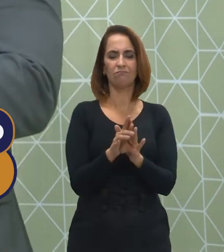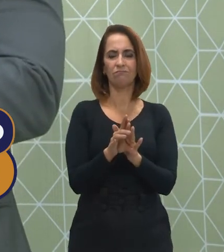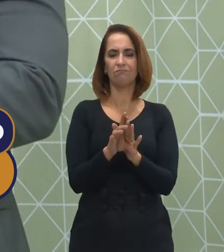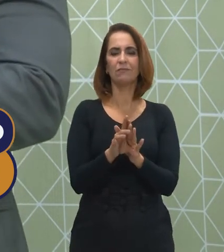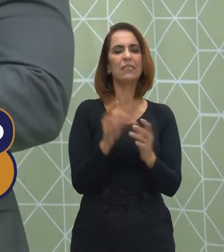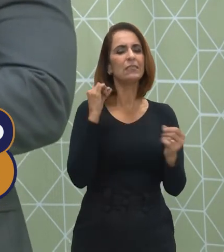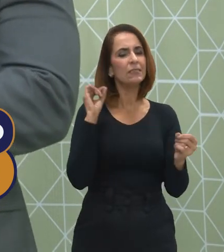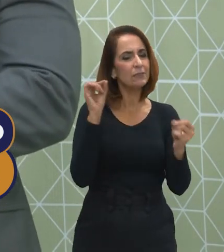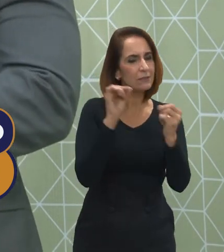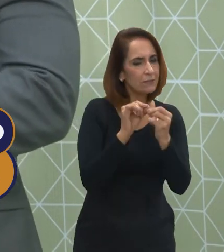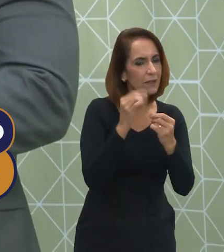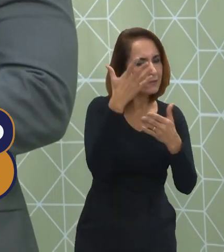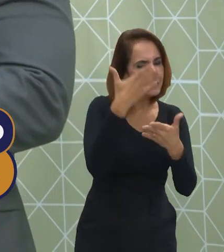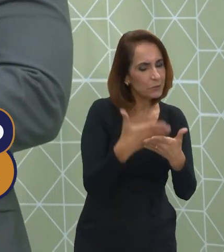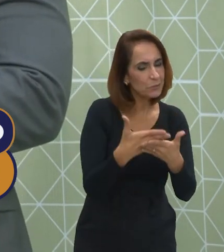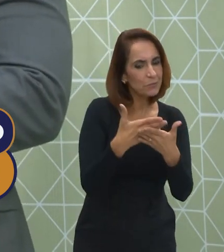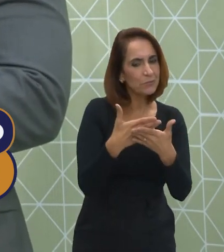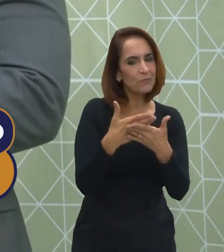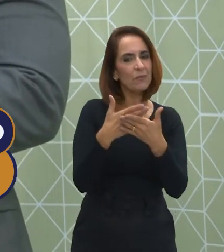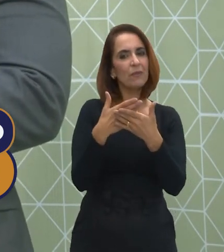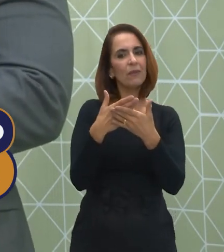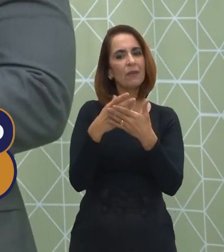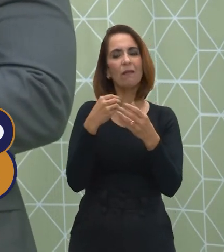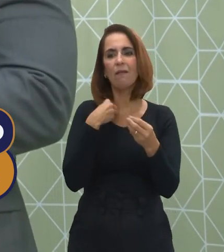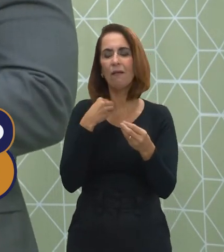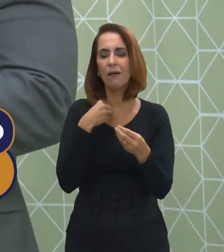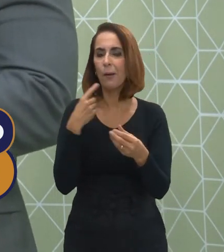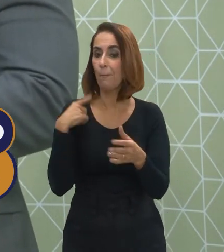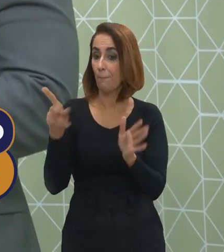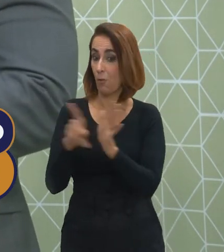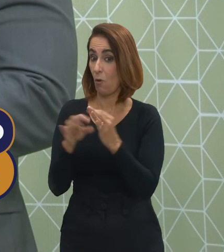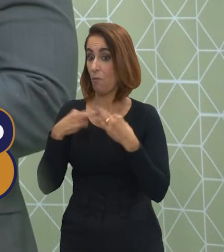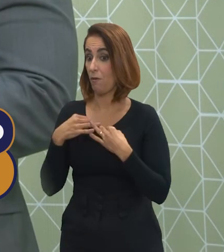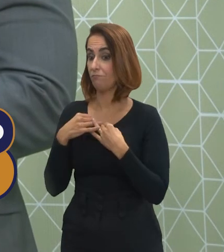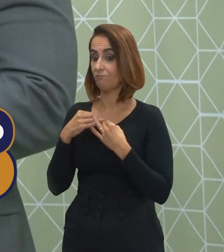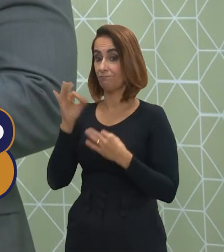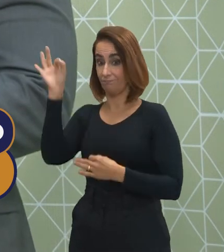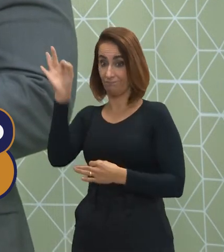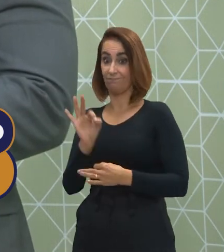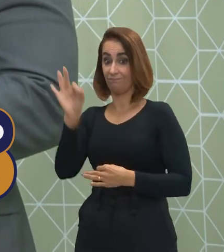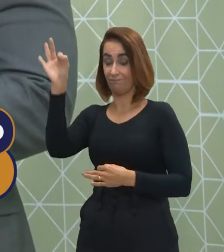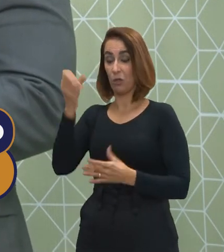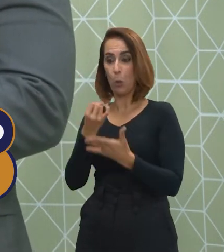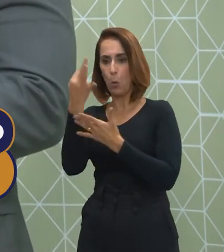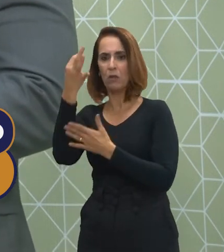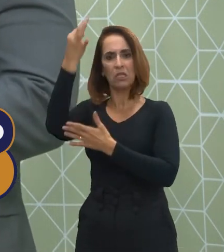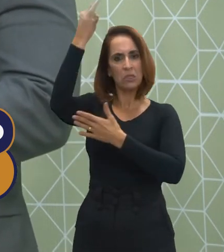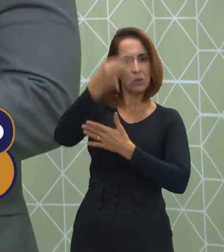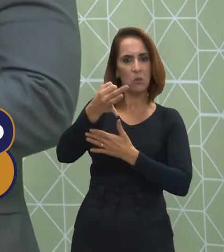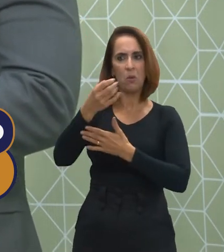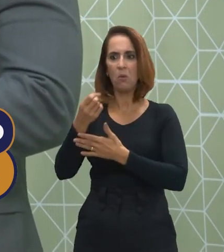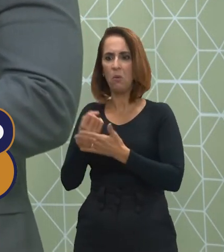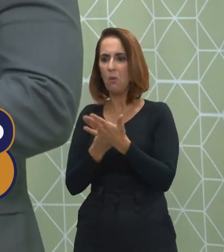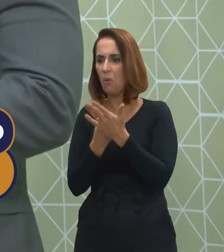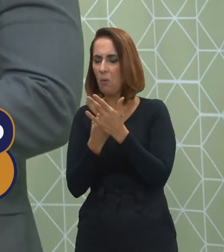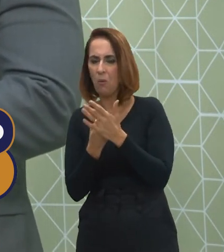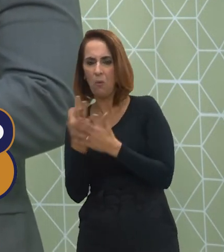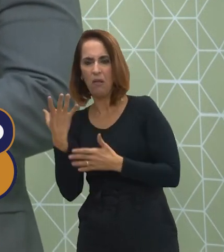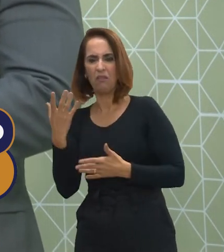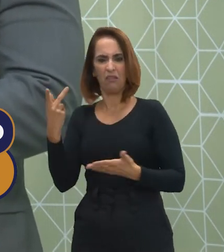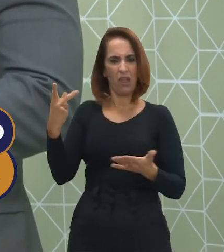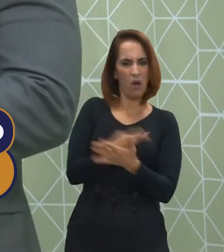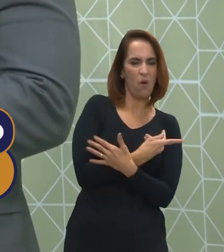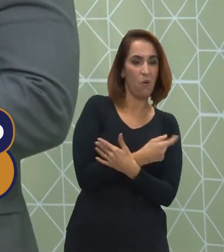faça, ele tem que automaticamente ter suas próprias estatísticas, quantas acertou, quantas errou, qual tempo